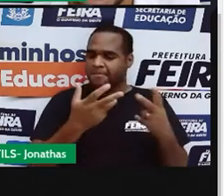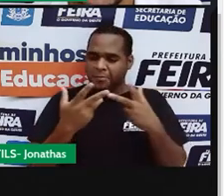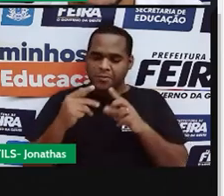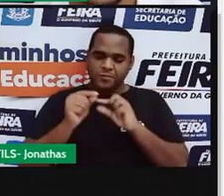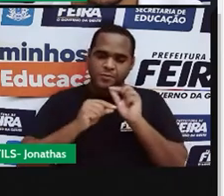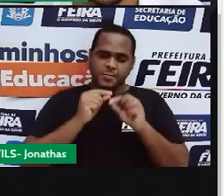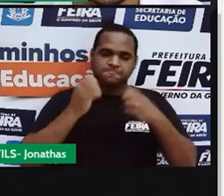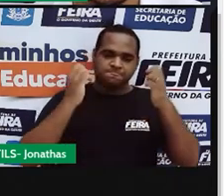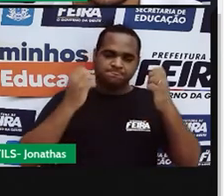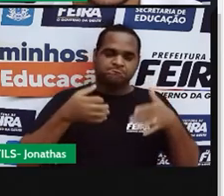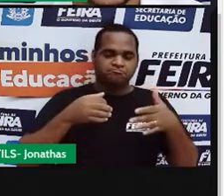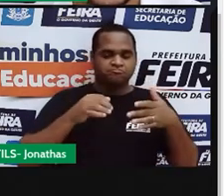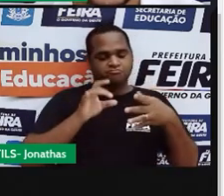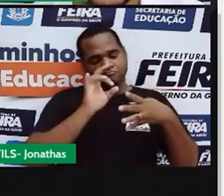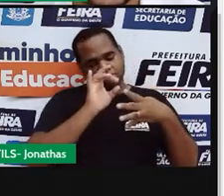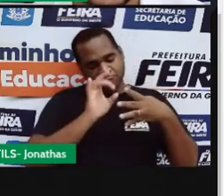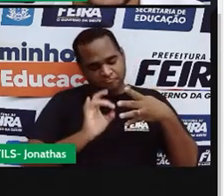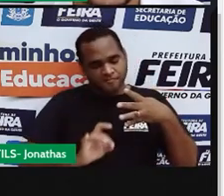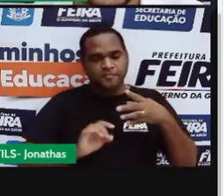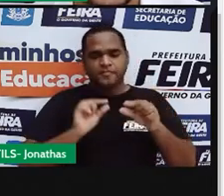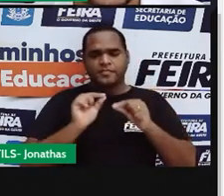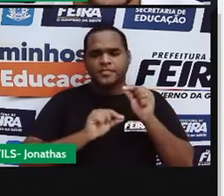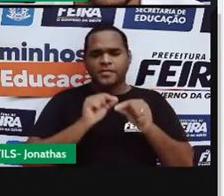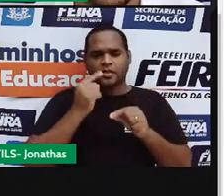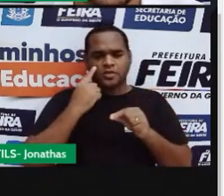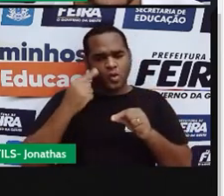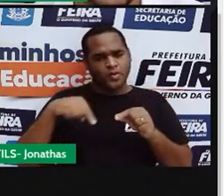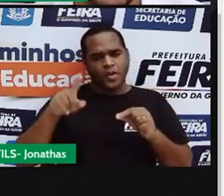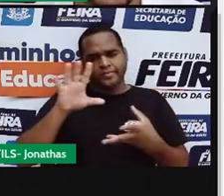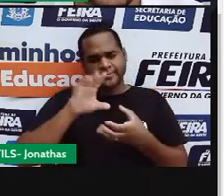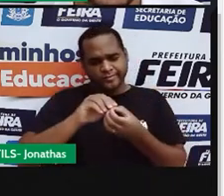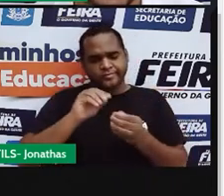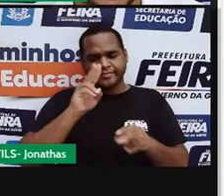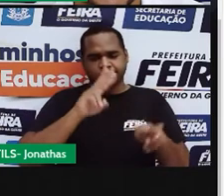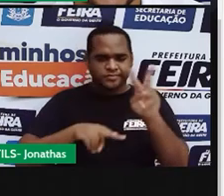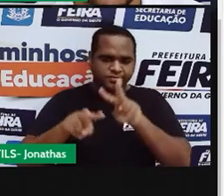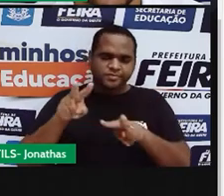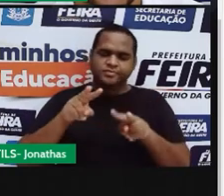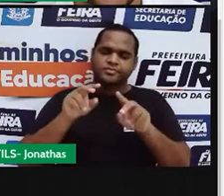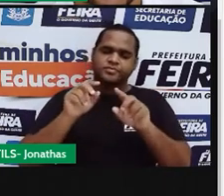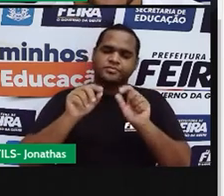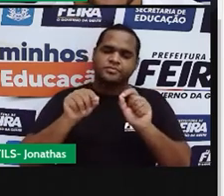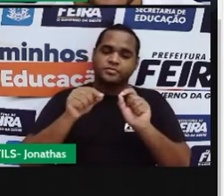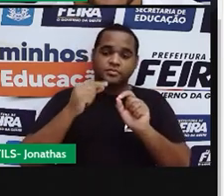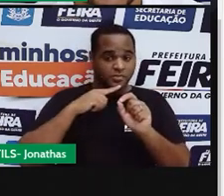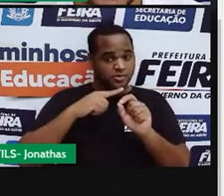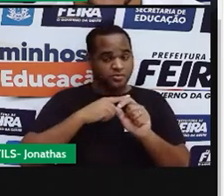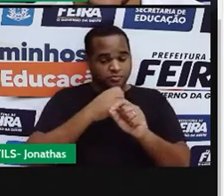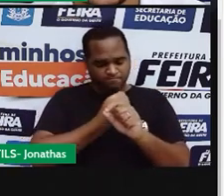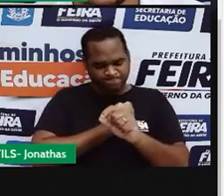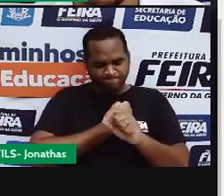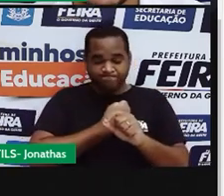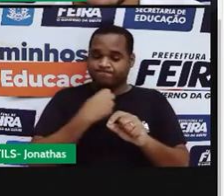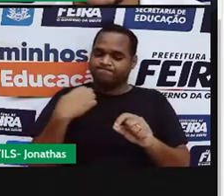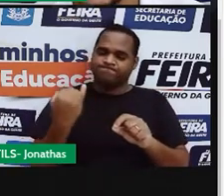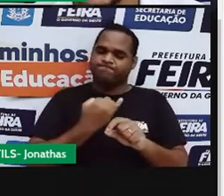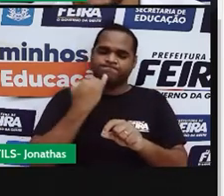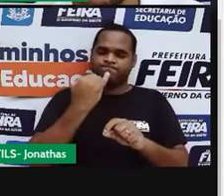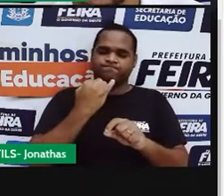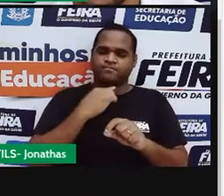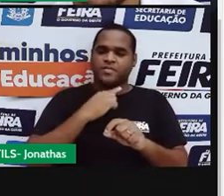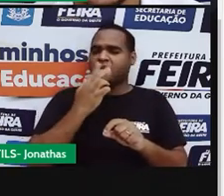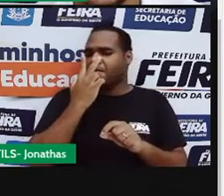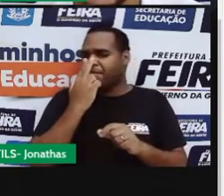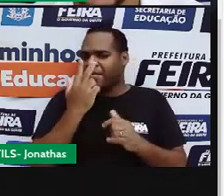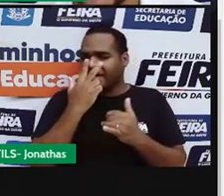Nessa situação que a gente acabou de ler, existe um número, existe um número que parece